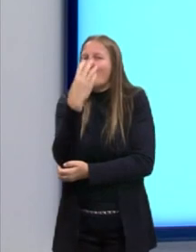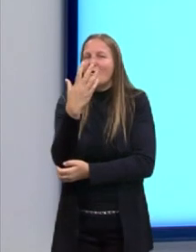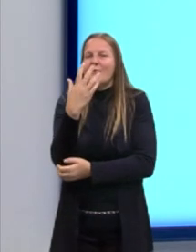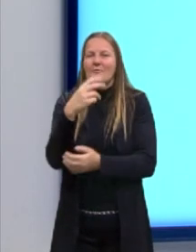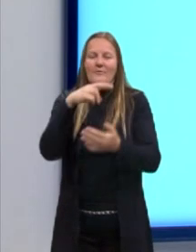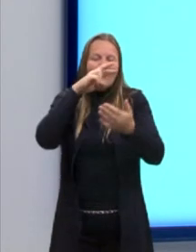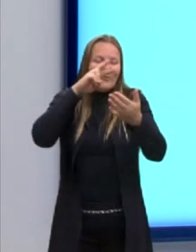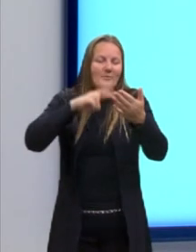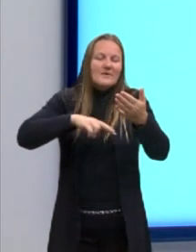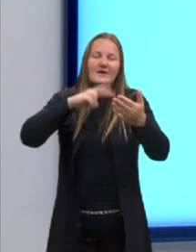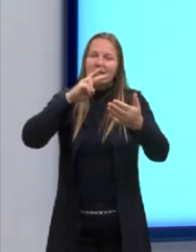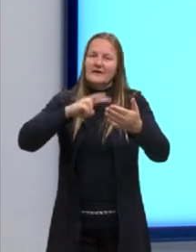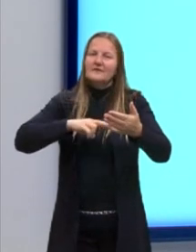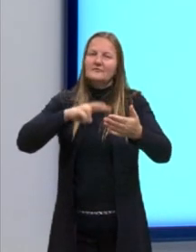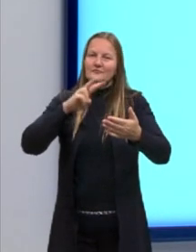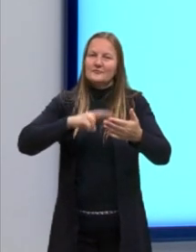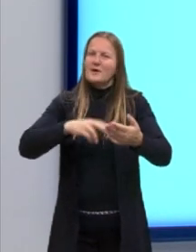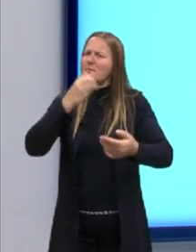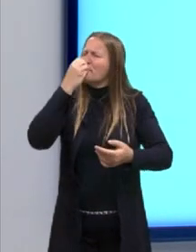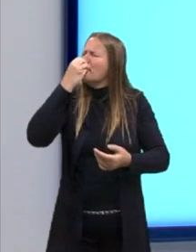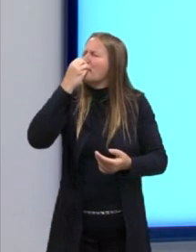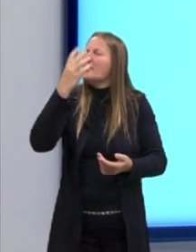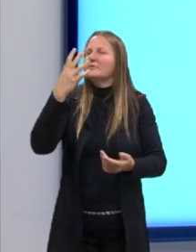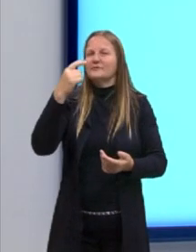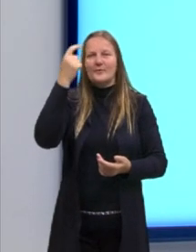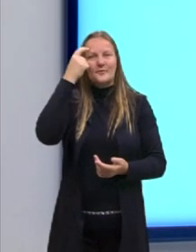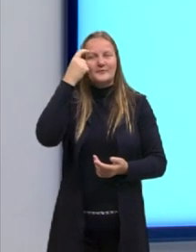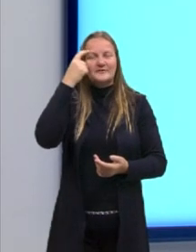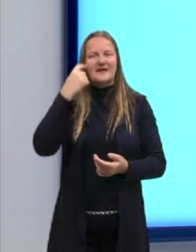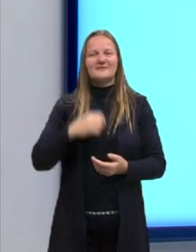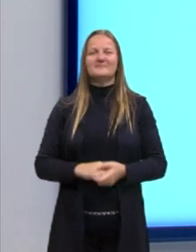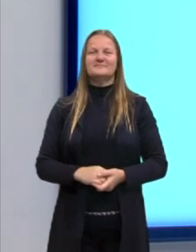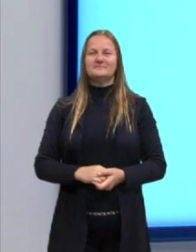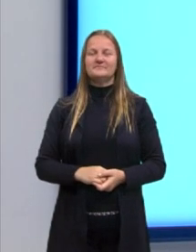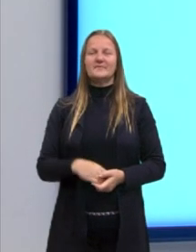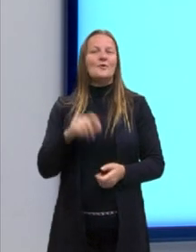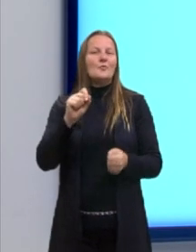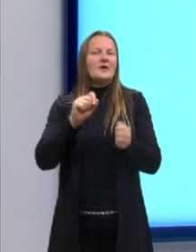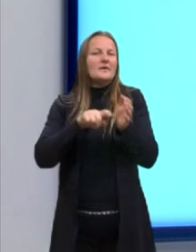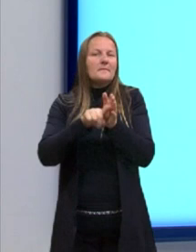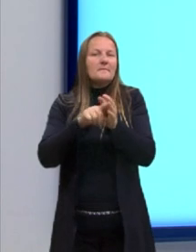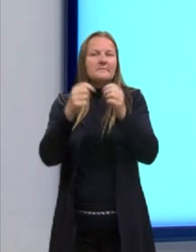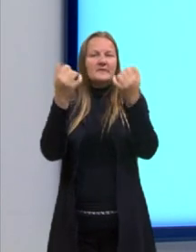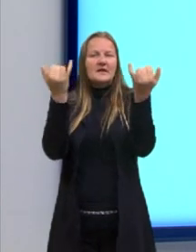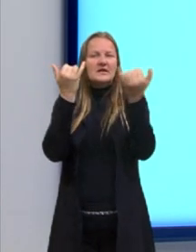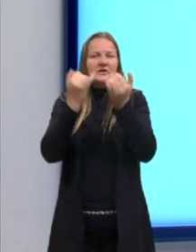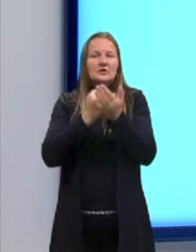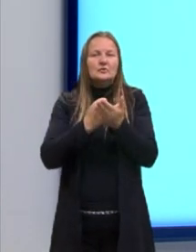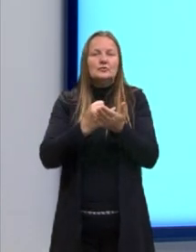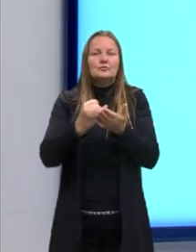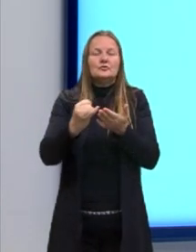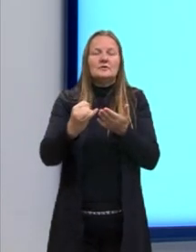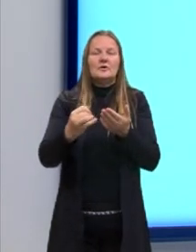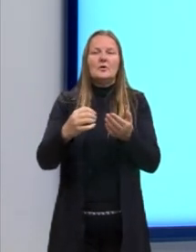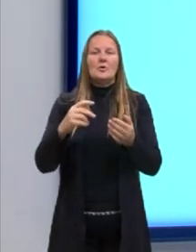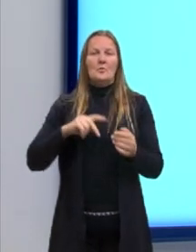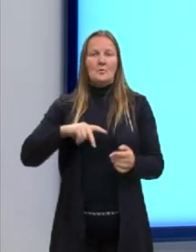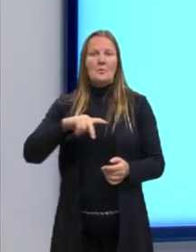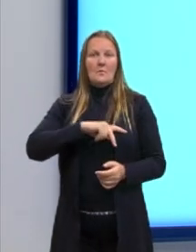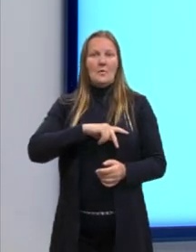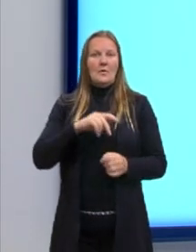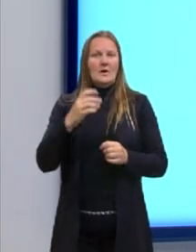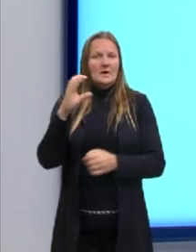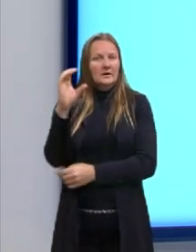leitura. E a questão aqui nos pede. Nessa introdução de uma matéria de popularização da